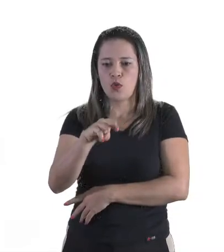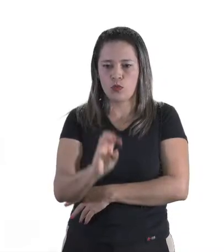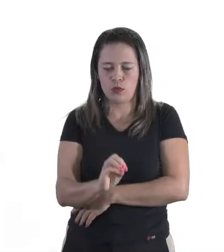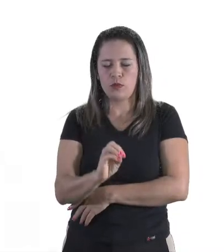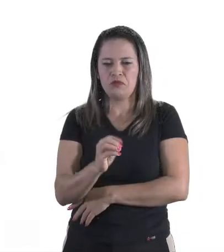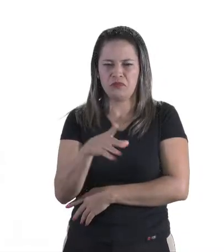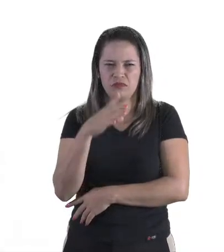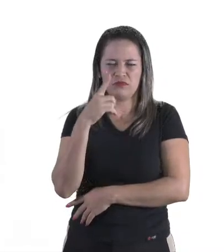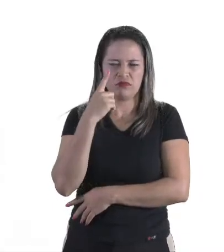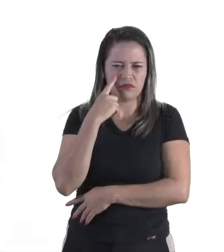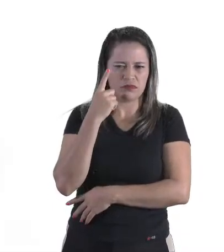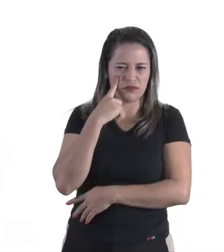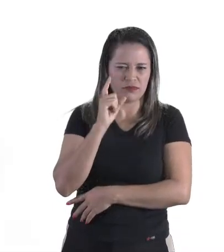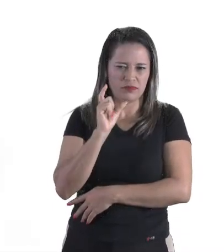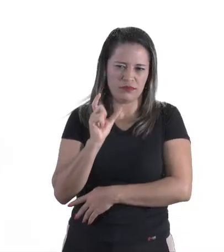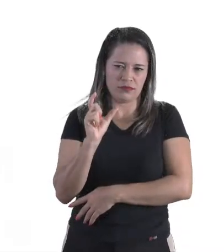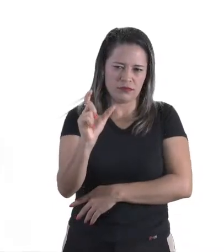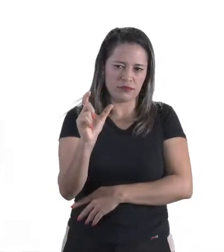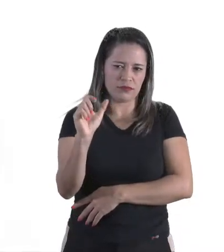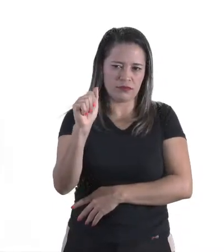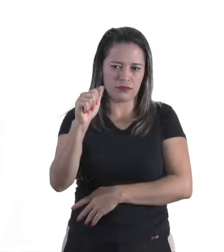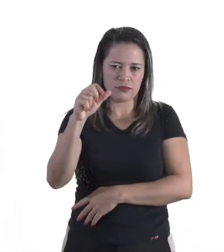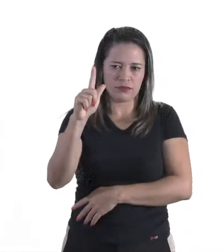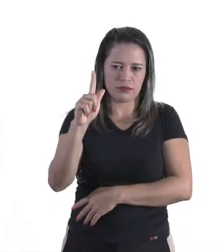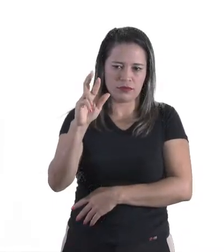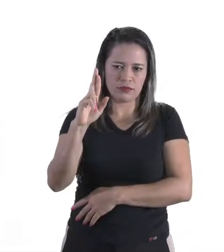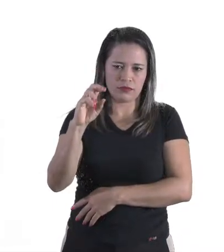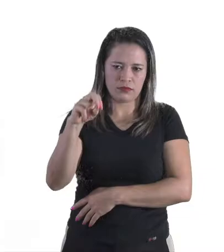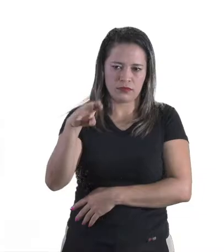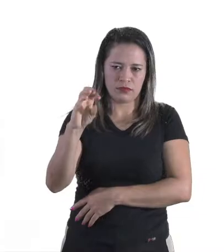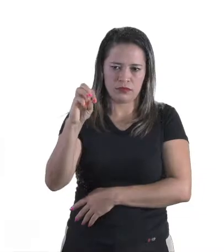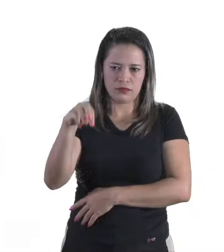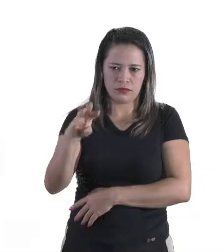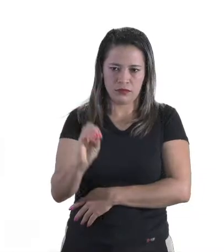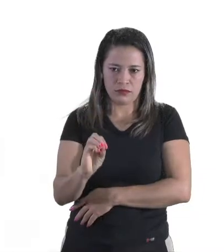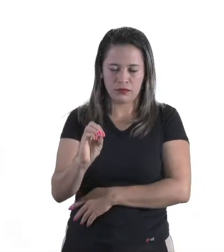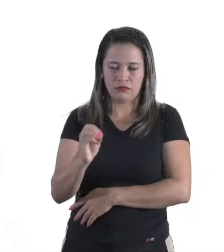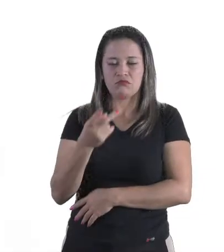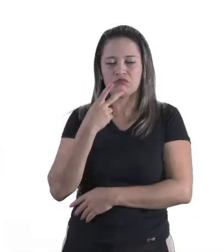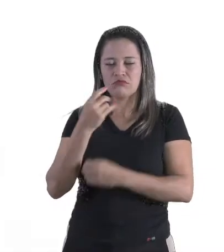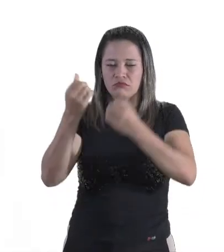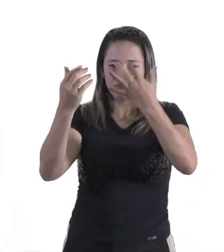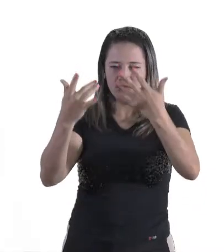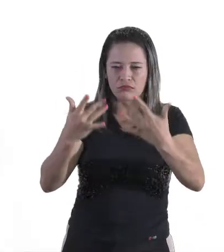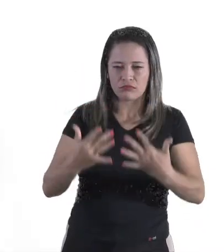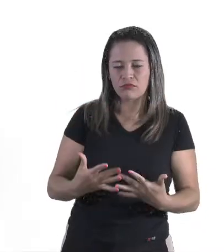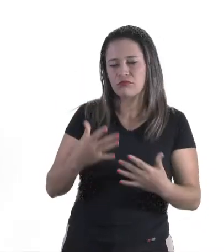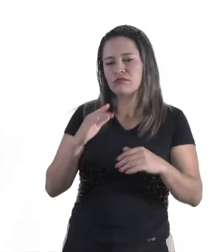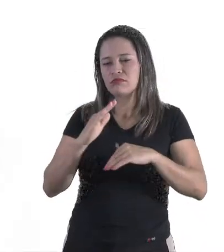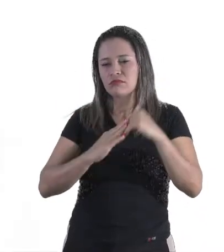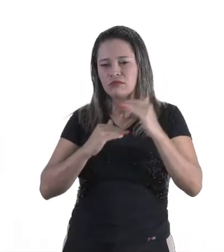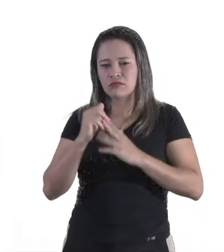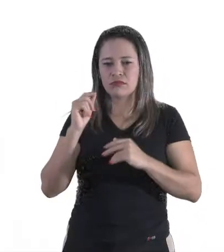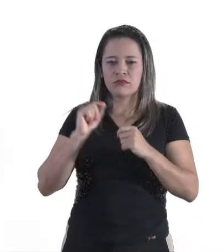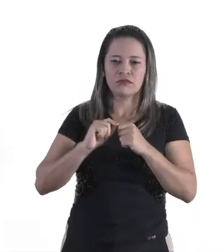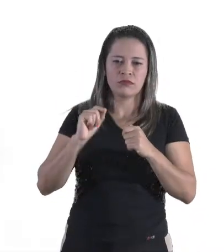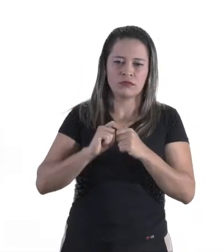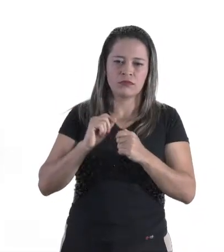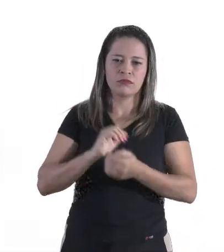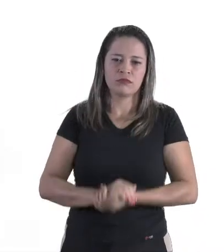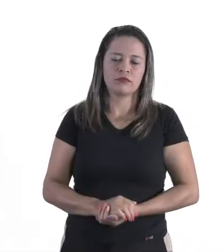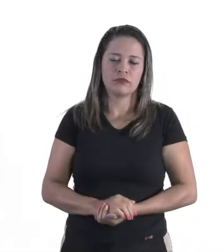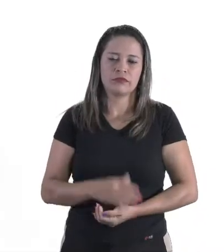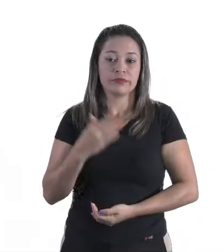Você já ouviu essa palavra? Agrônomo. Não? E eu vou te falar o que esse profissional faz. Esse